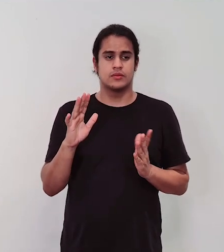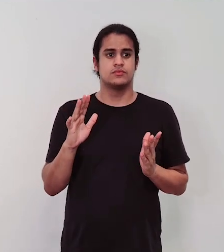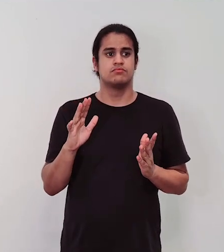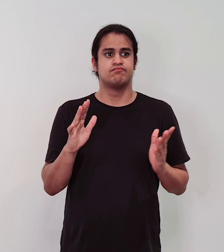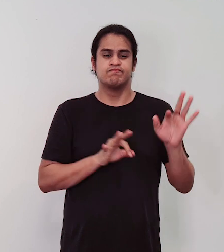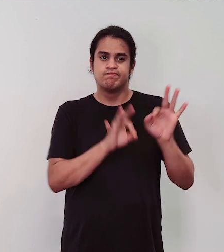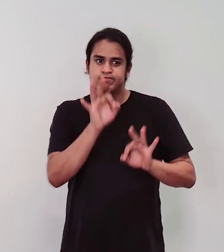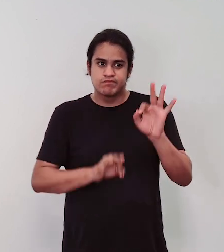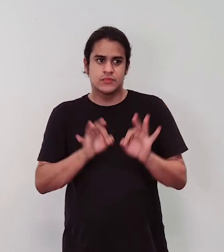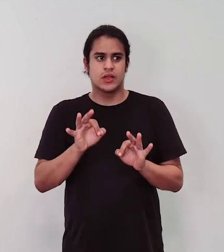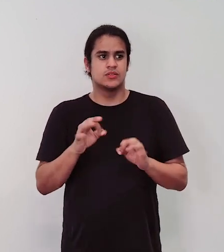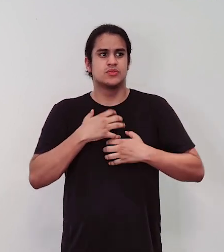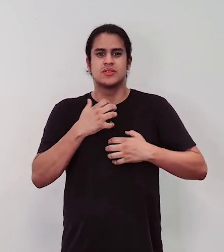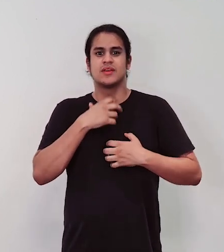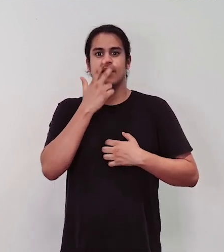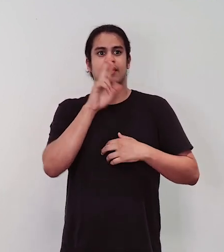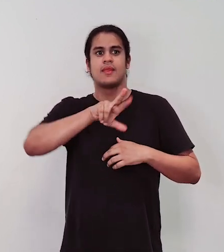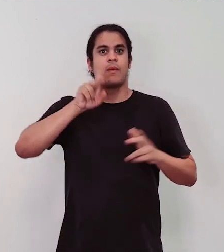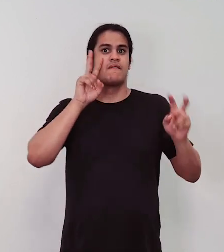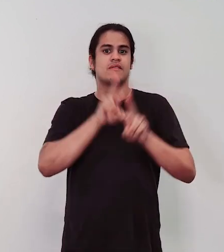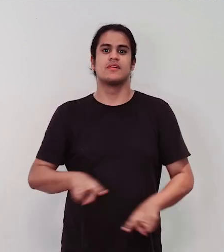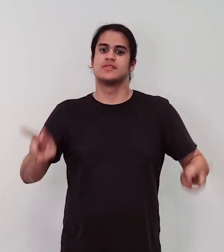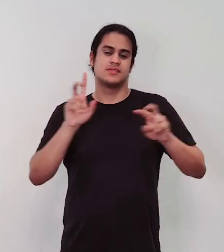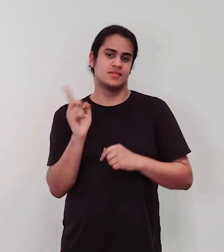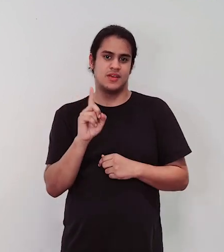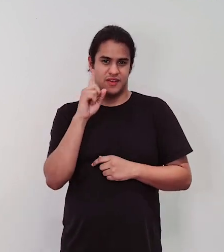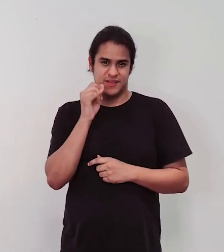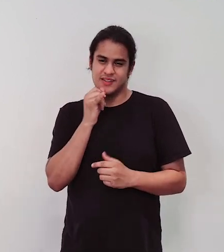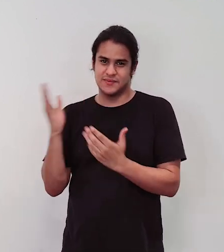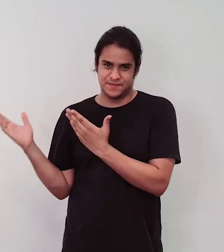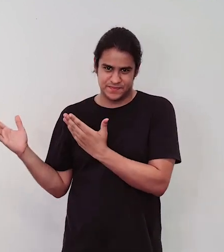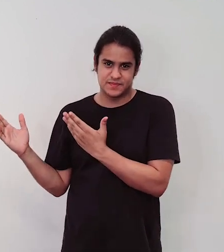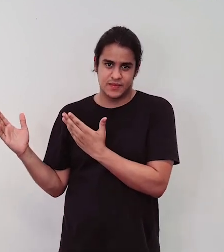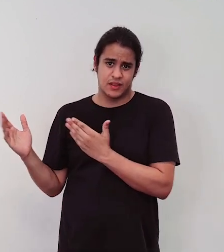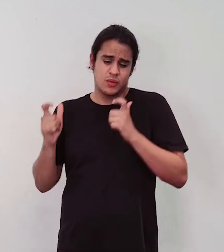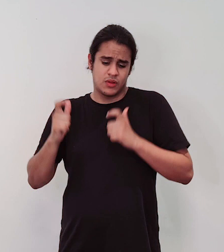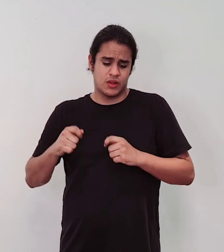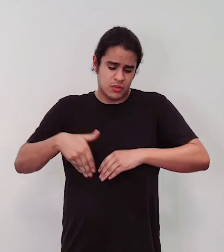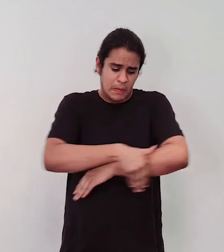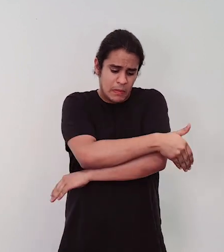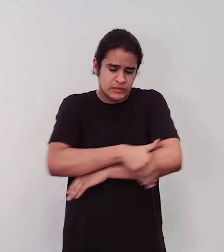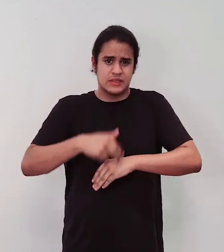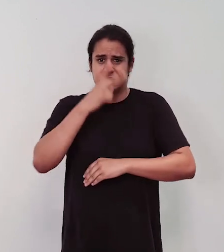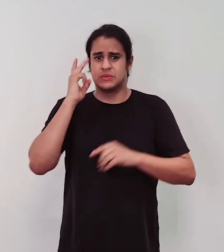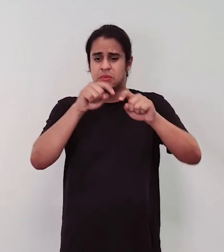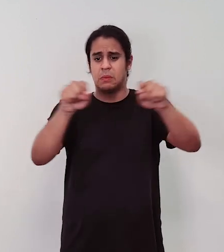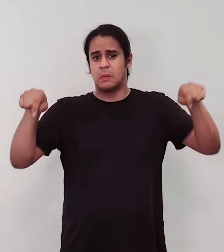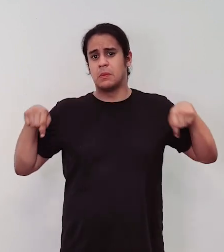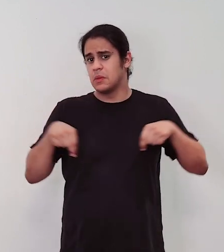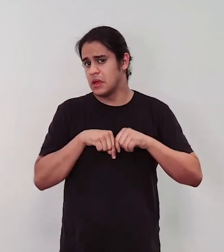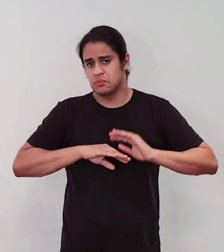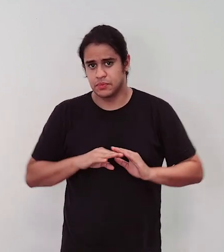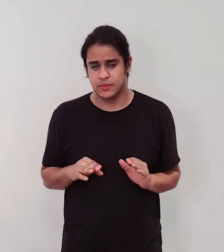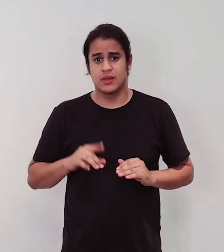em que eles não são muito visíveis, porque são geralmente expostos em lugares de passagem, como pátios, corredores, e são